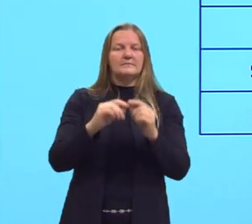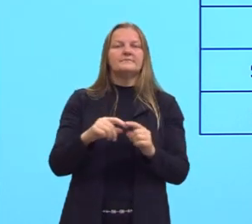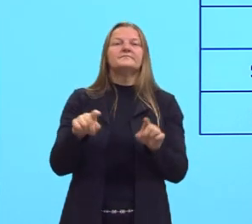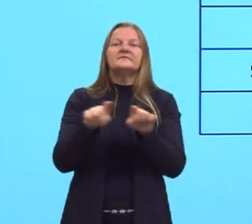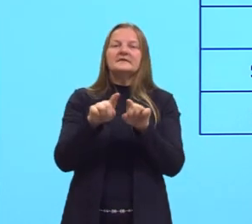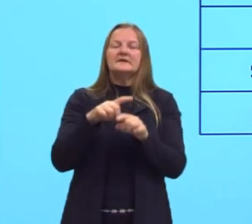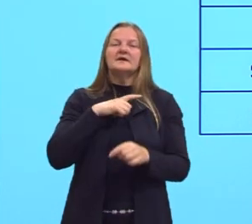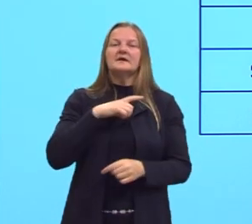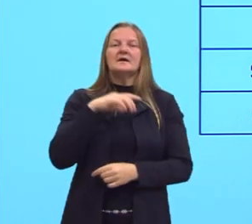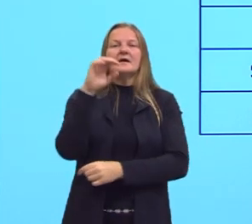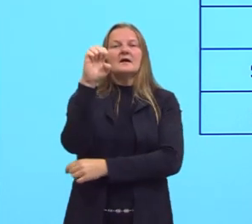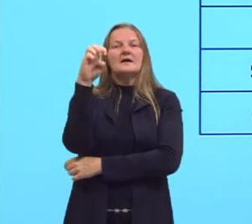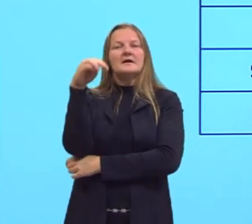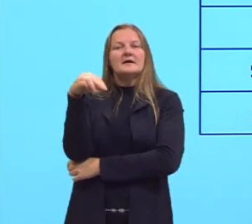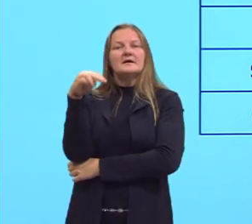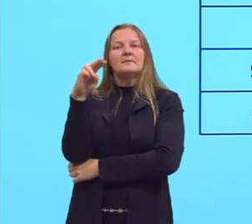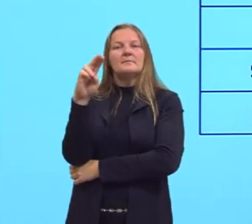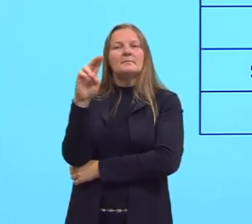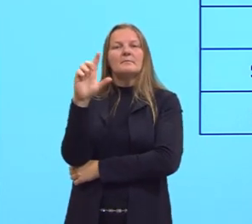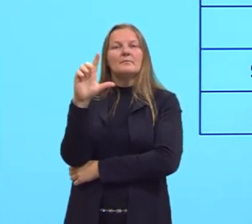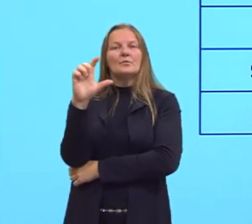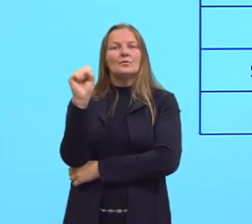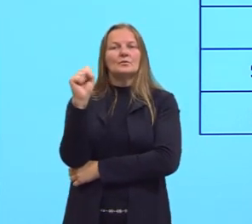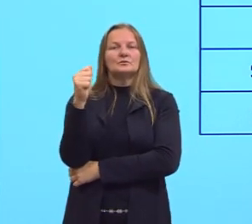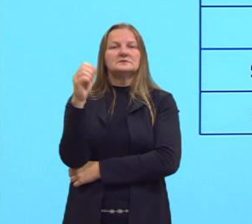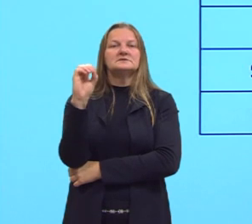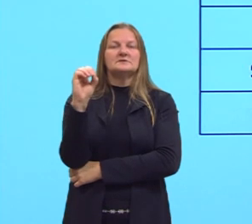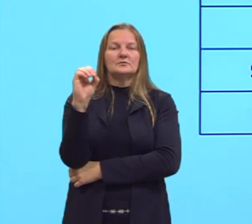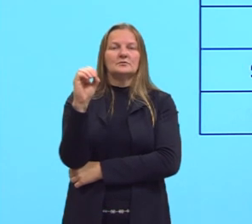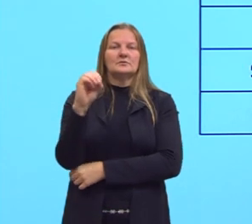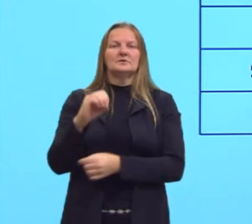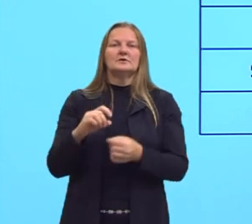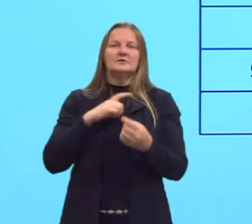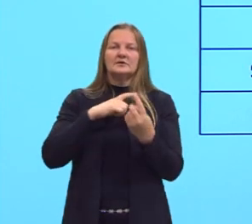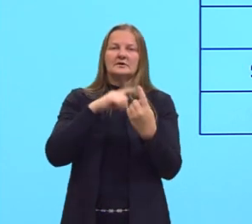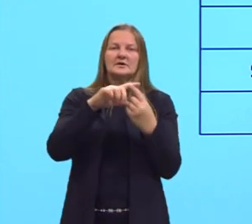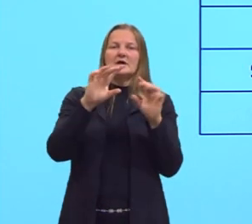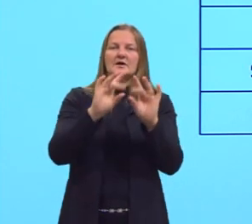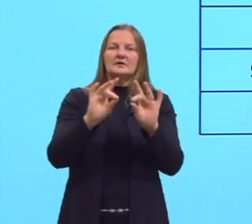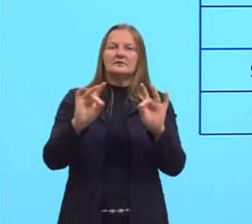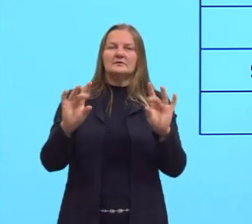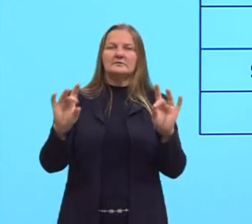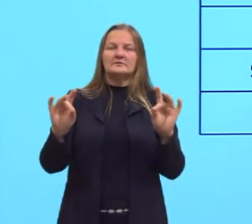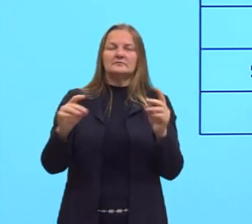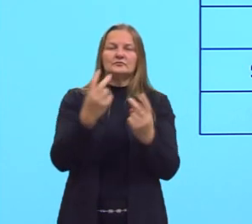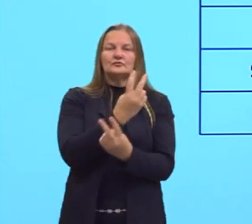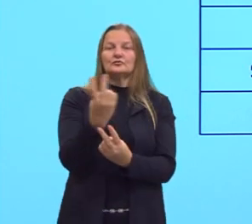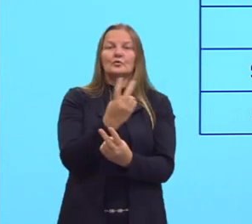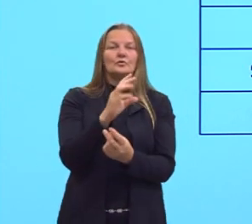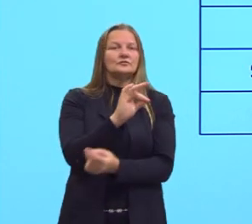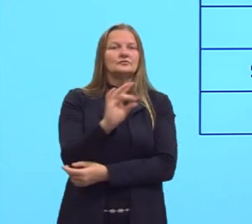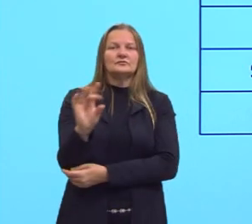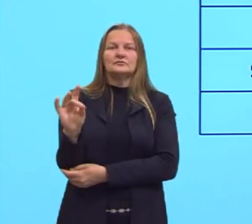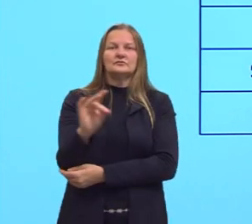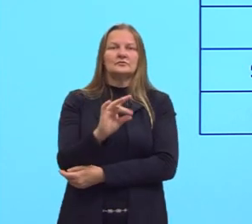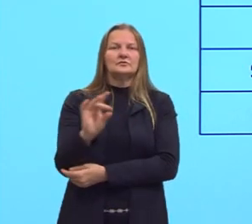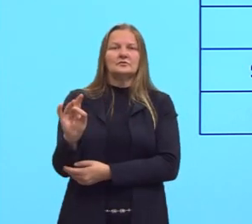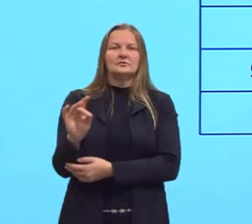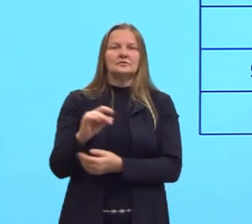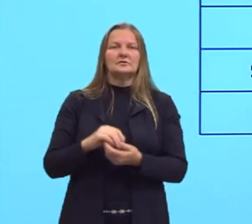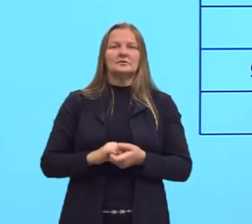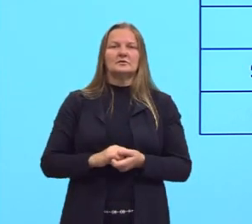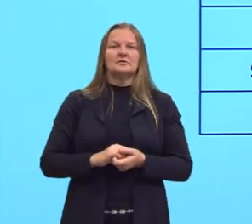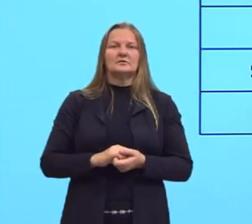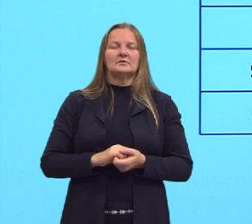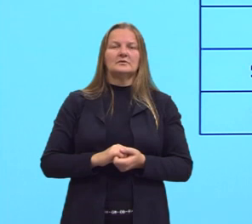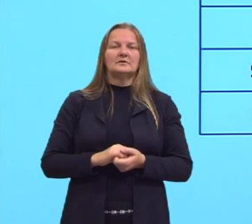A emulsão líquida é o dispersante líquido e o disperso líquido. E aí a gente, numa emulsão, eu vou ter